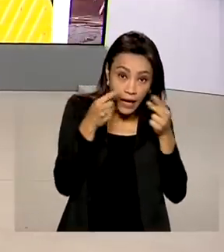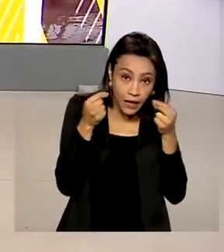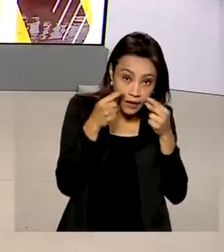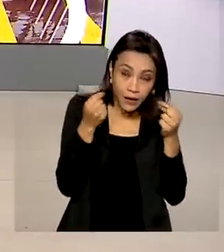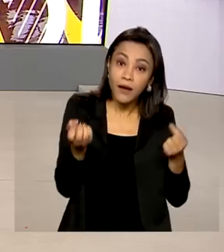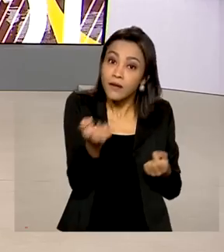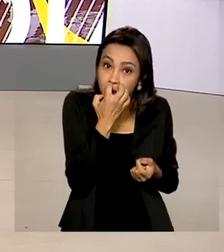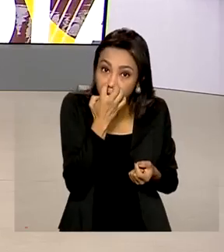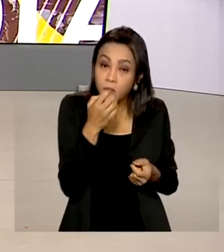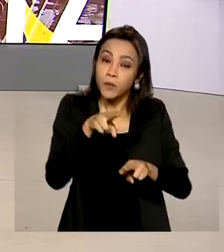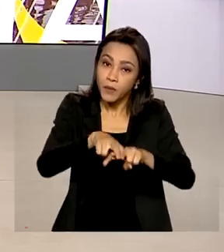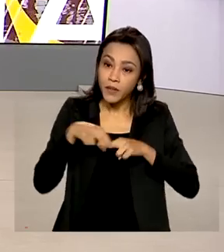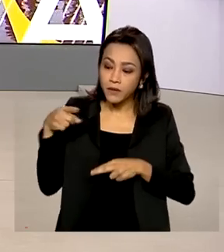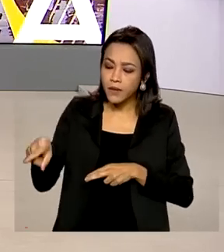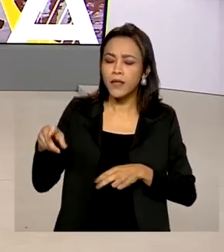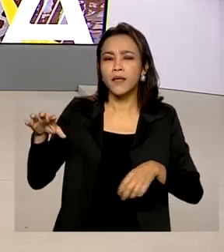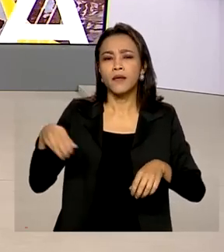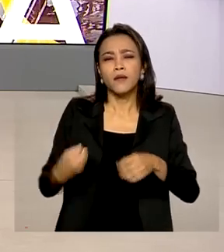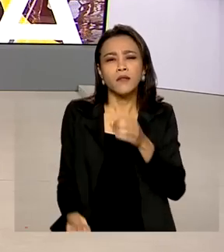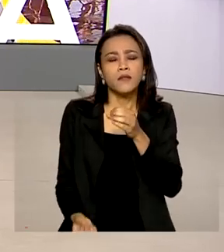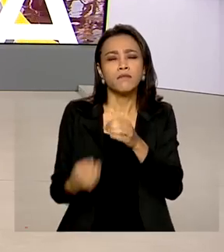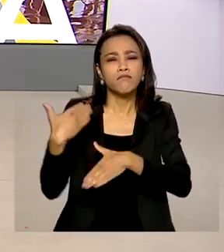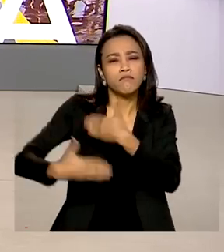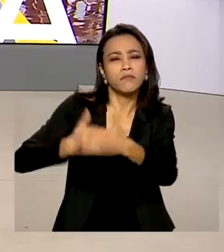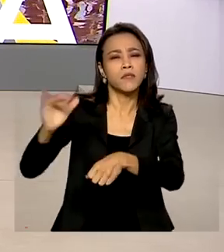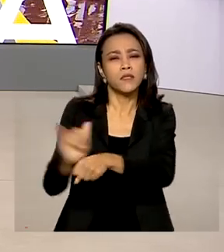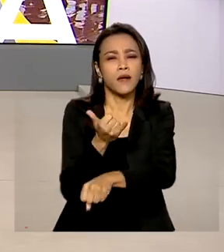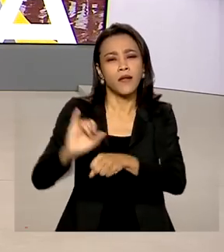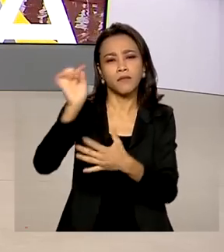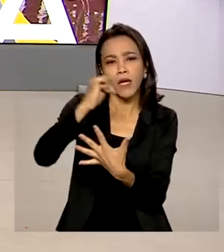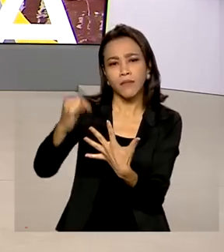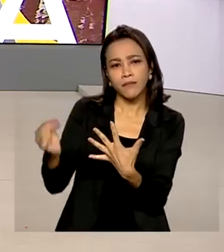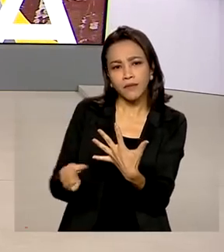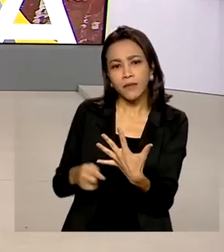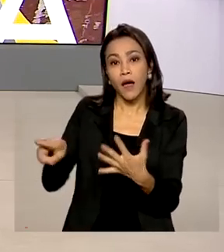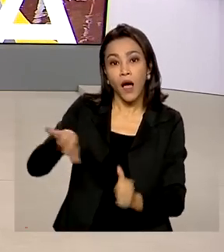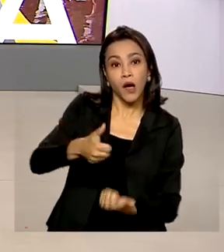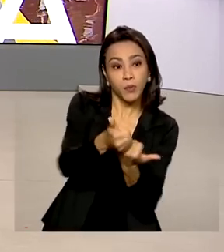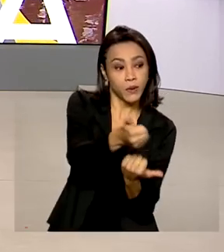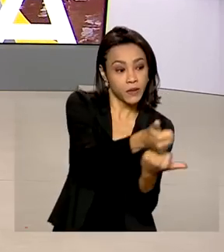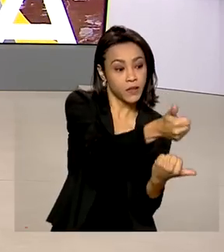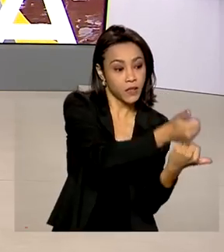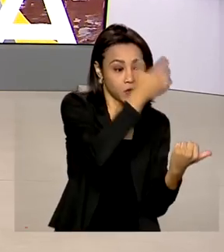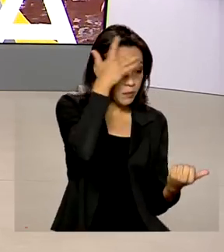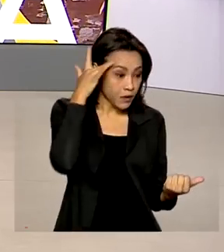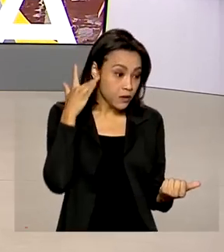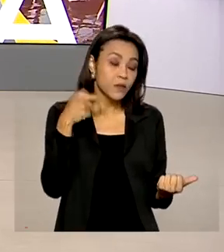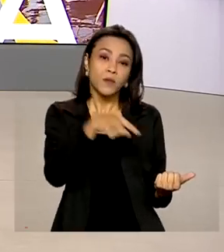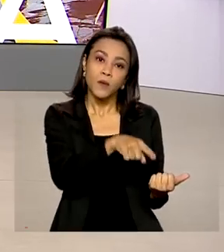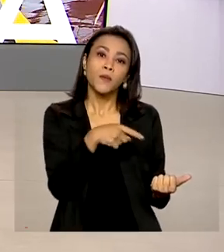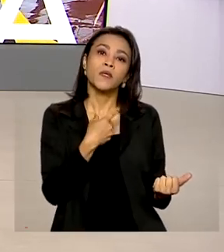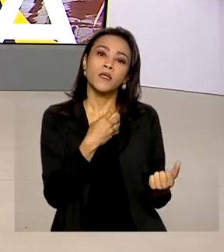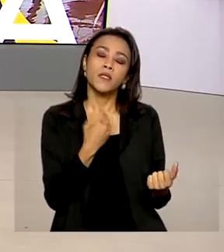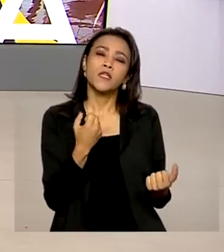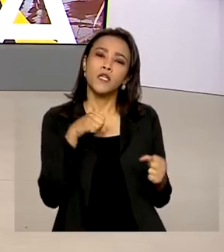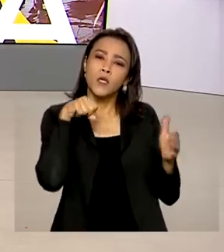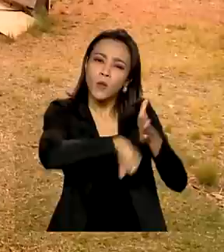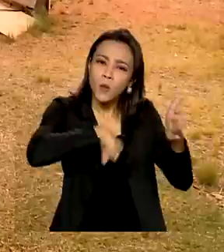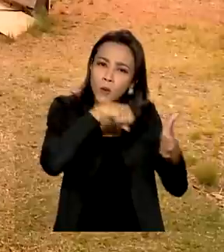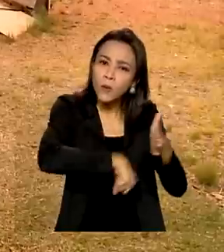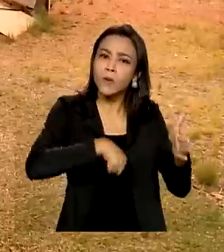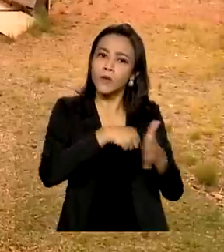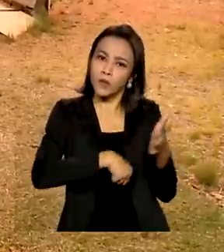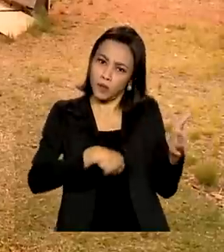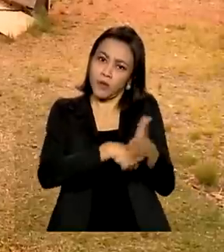promove uma série de ações como o Incentivo à Guarda Responsável, apoiando pessoas que lutam pelo bem-estar dos bichinhos de estimação.